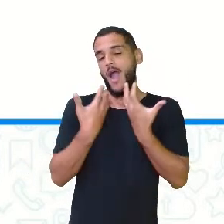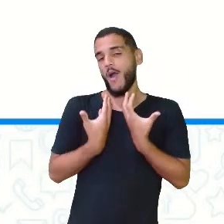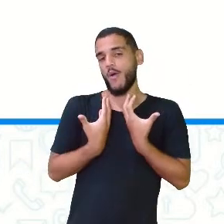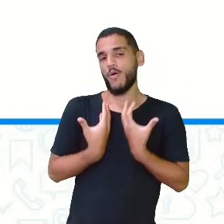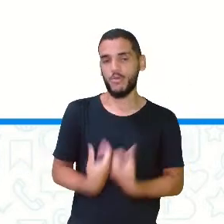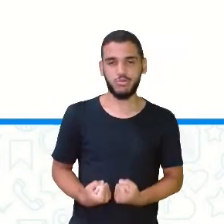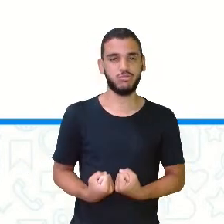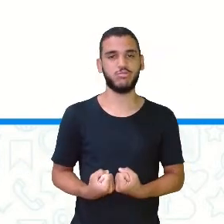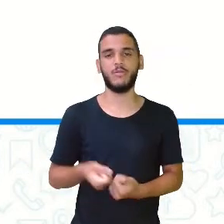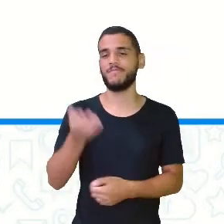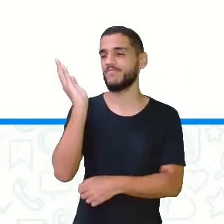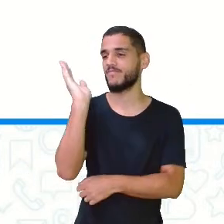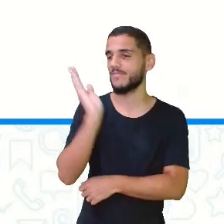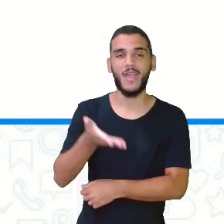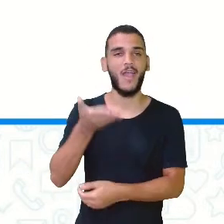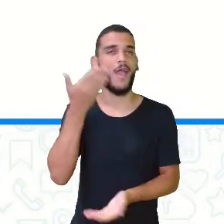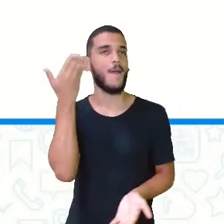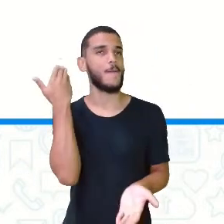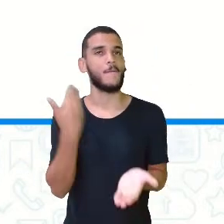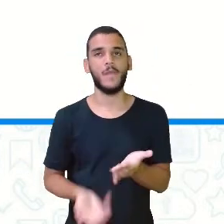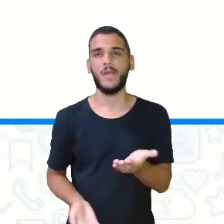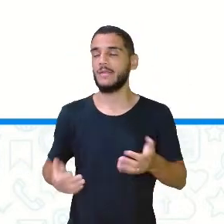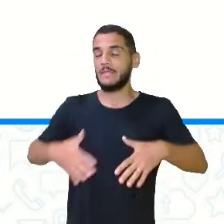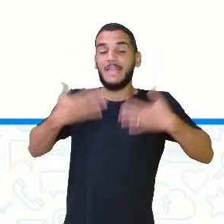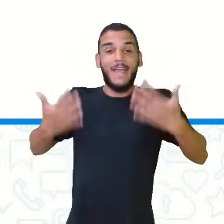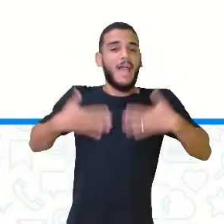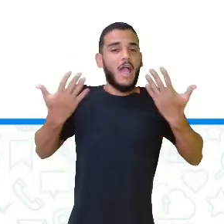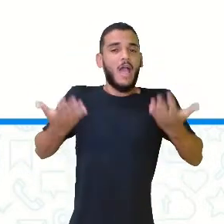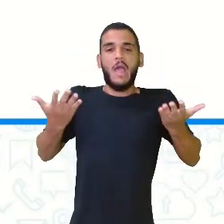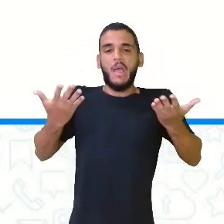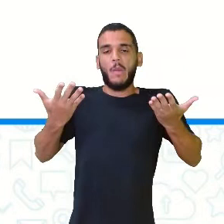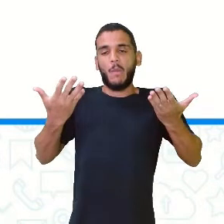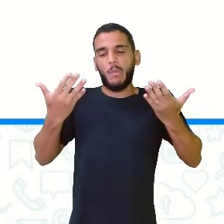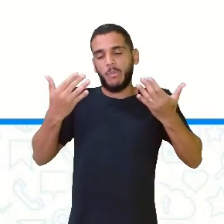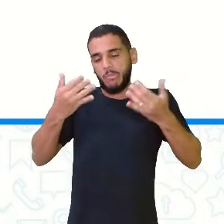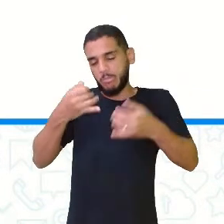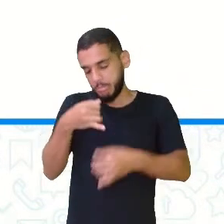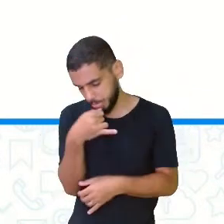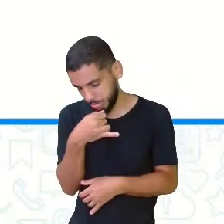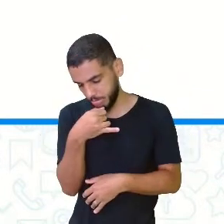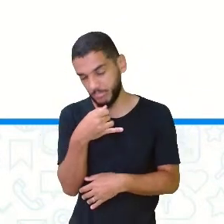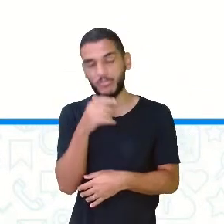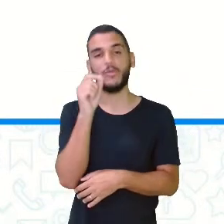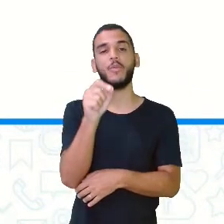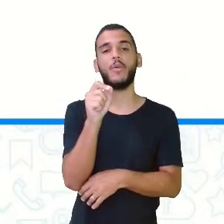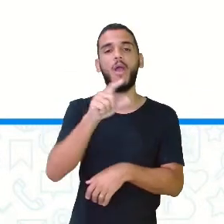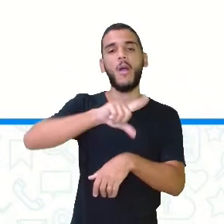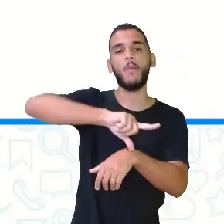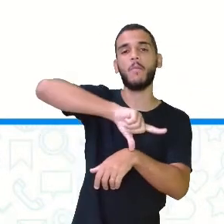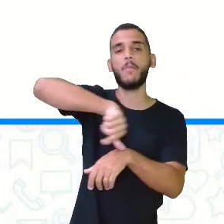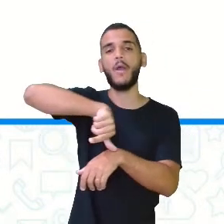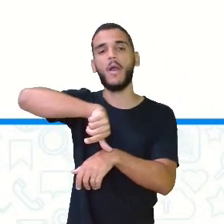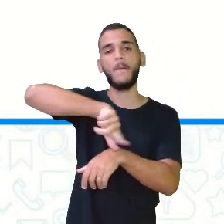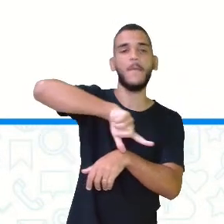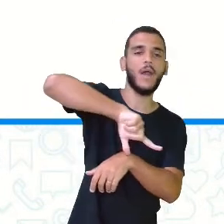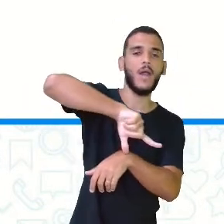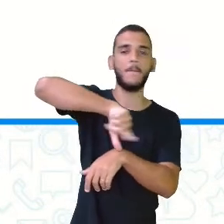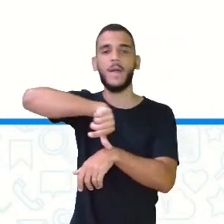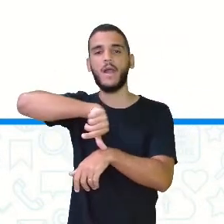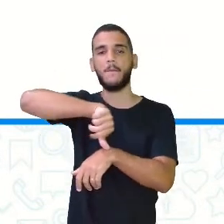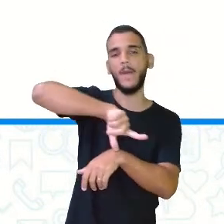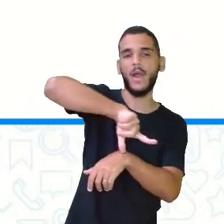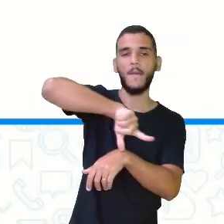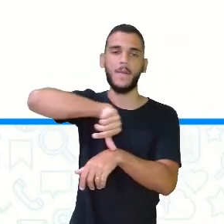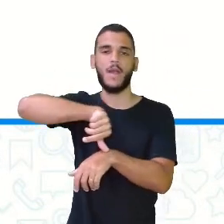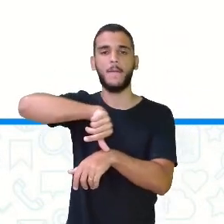Já perdi toda alegria de fazer meu tic-tac. Dia e noite,